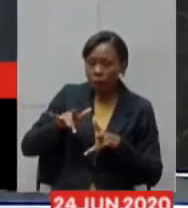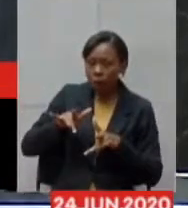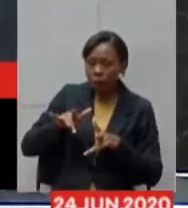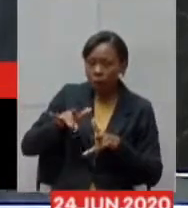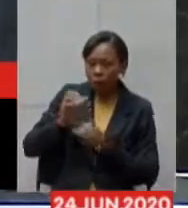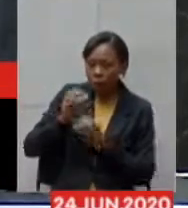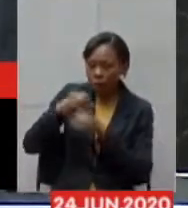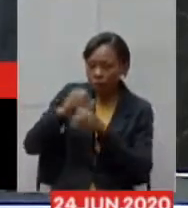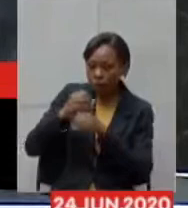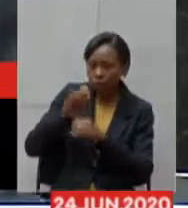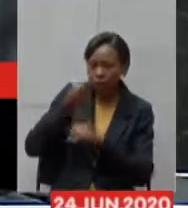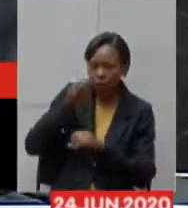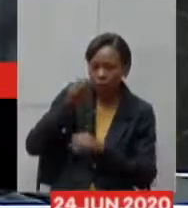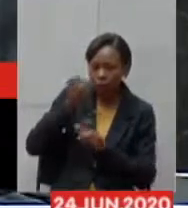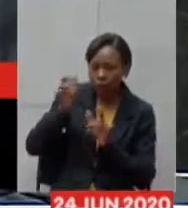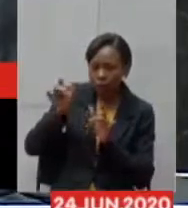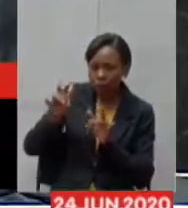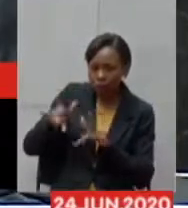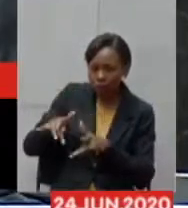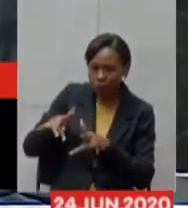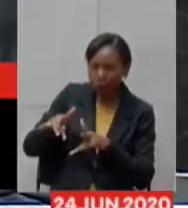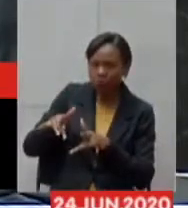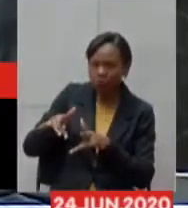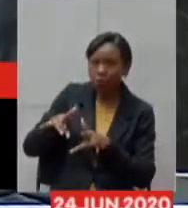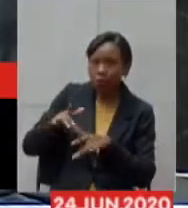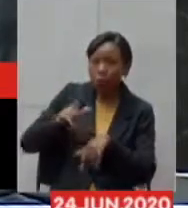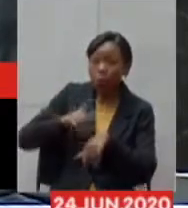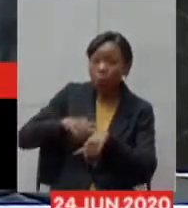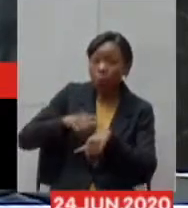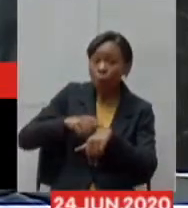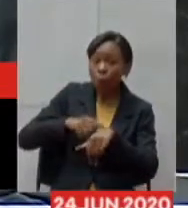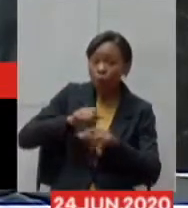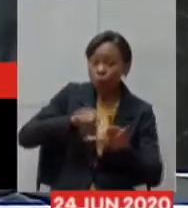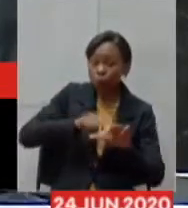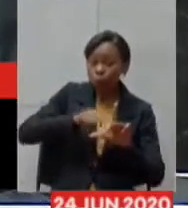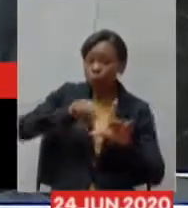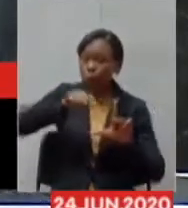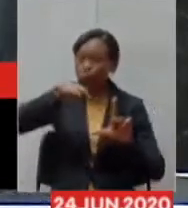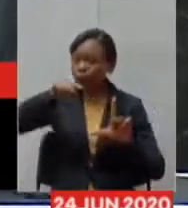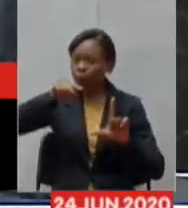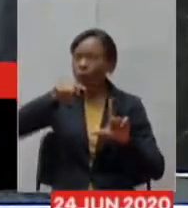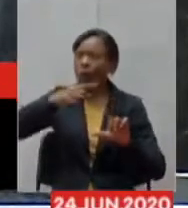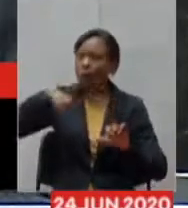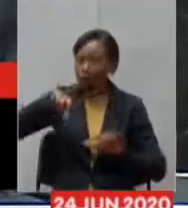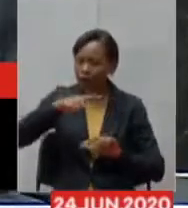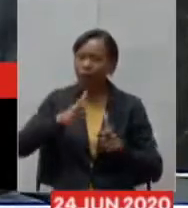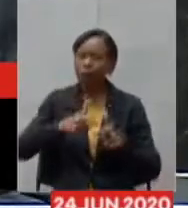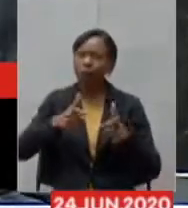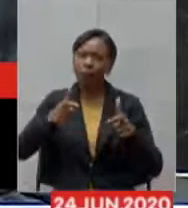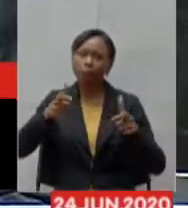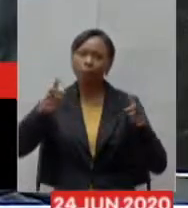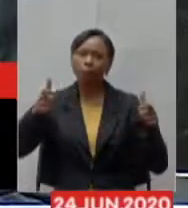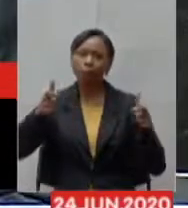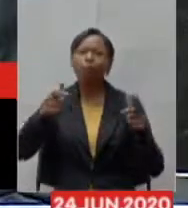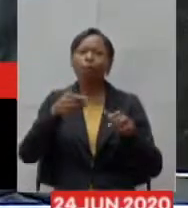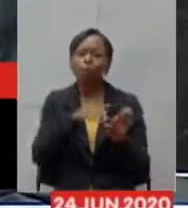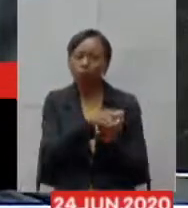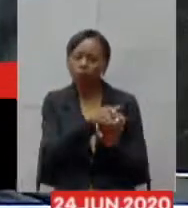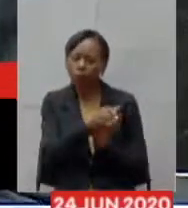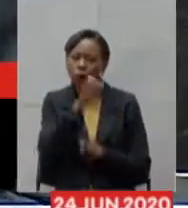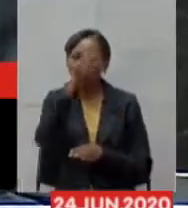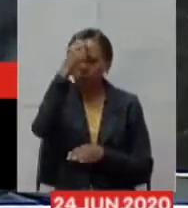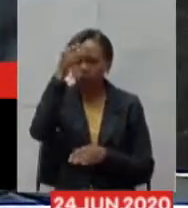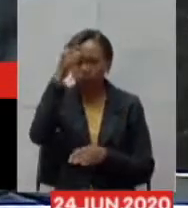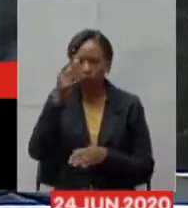nós começaremos a ampliar nós estamos fazendo um contact tracking sintomático orientando as prefeituras e dentro em breve nós